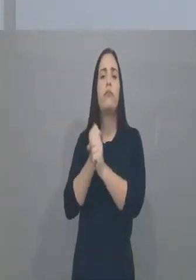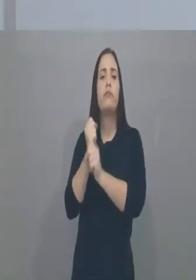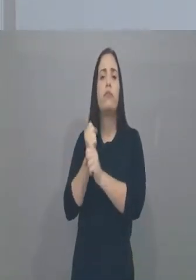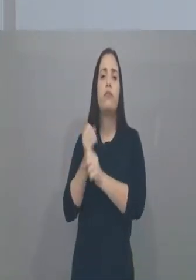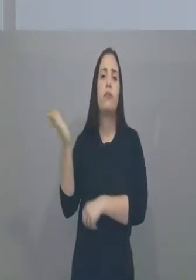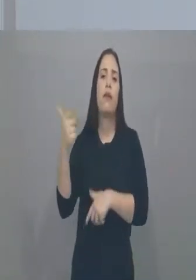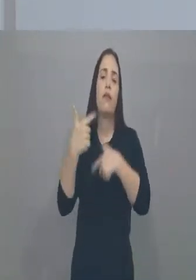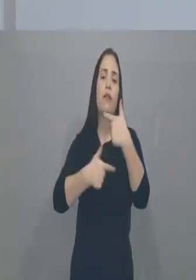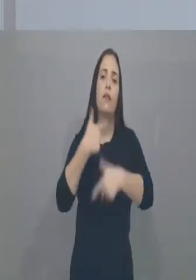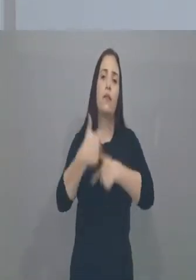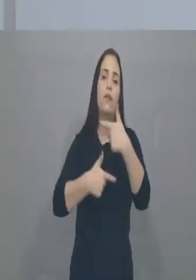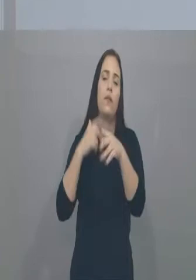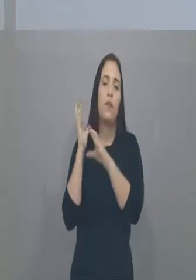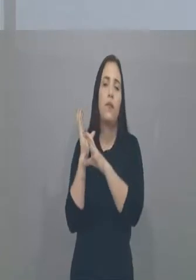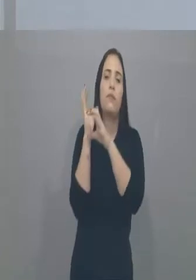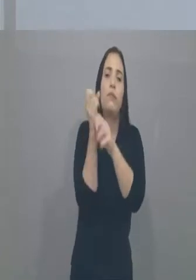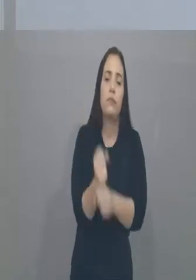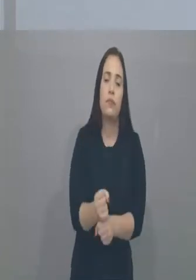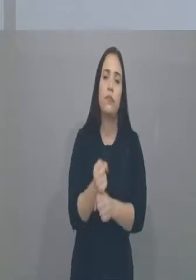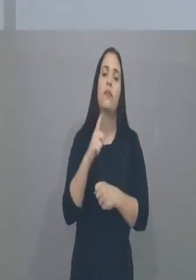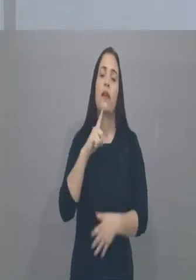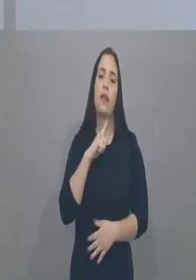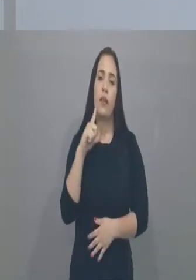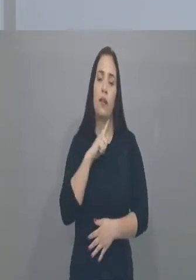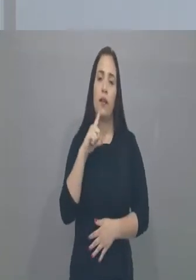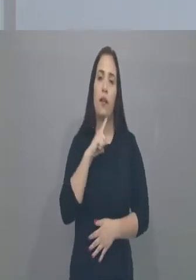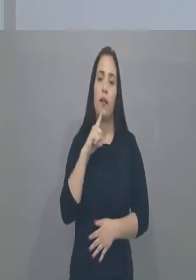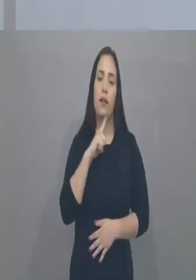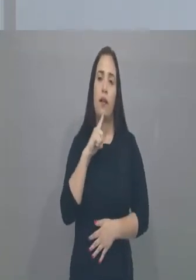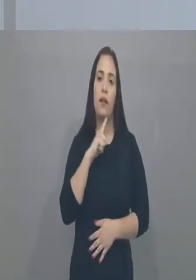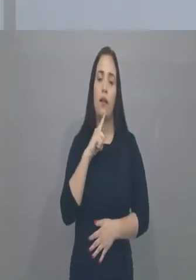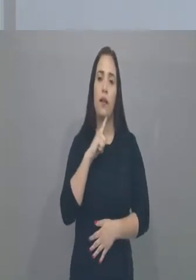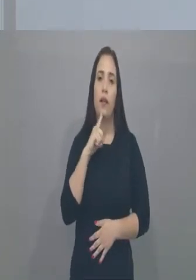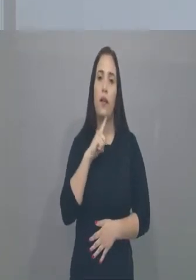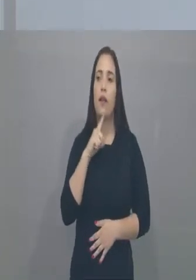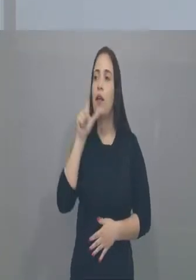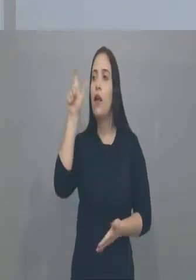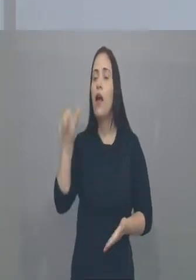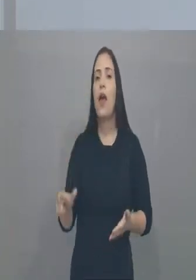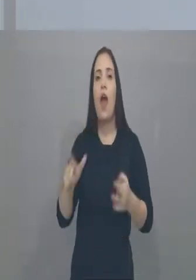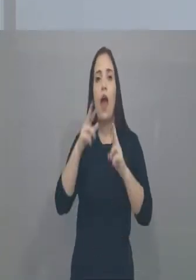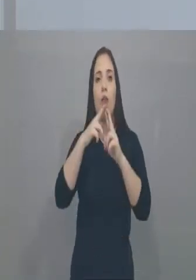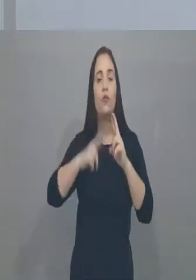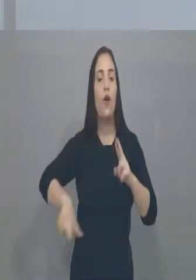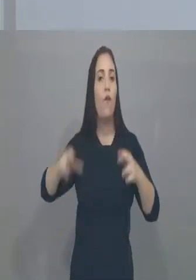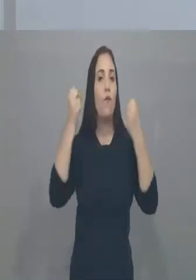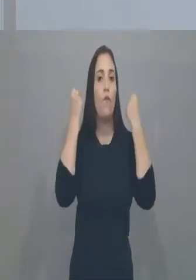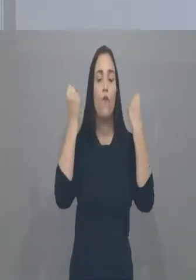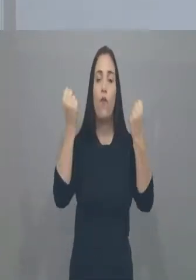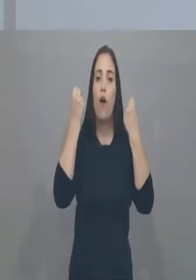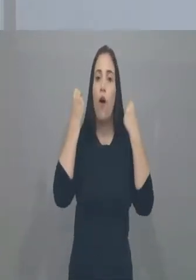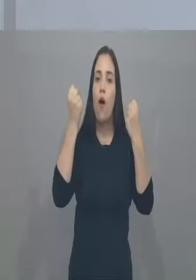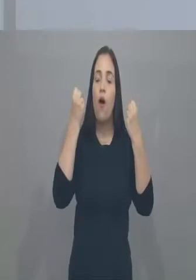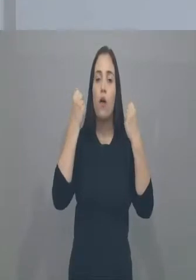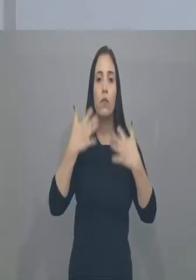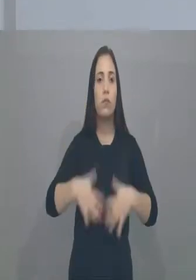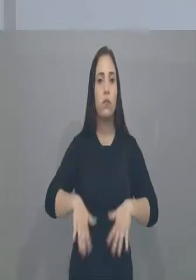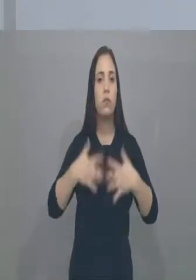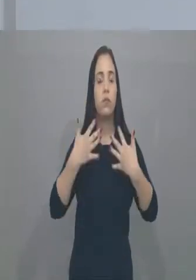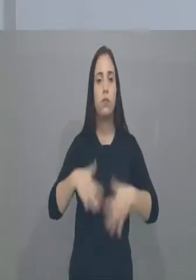Eu conheço seu trabalho, é uma pessoa que tem um pensamento religioso muito forte, muito parecido